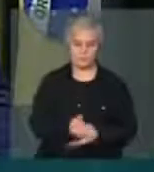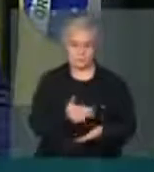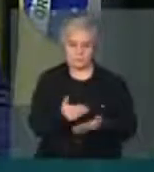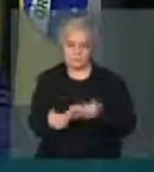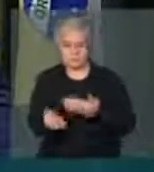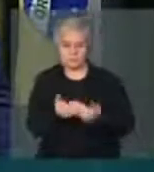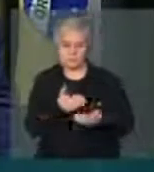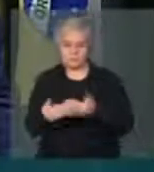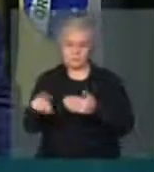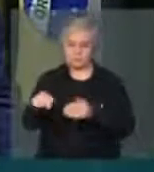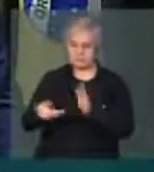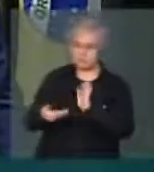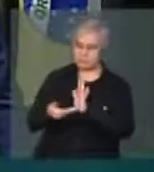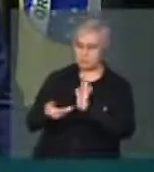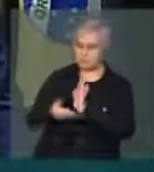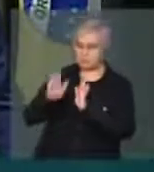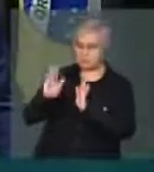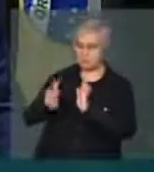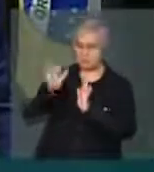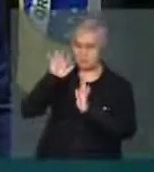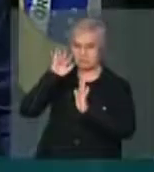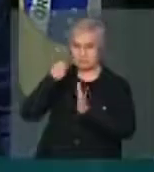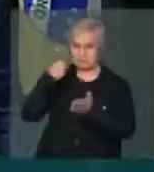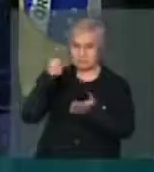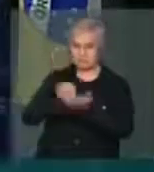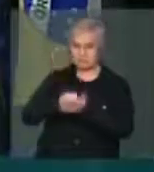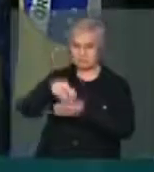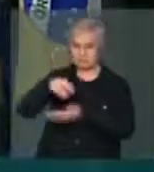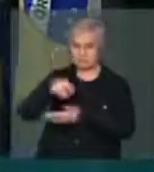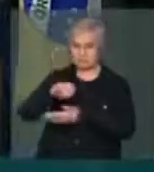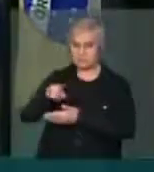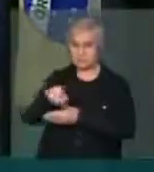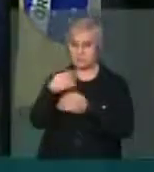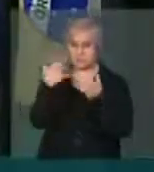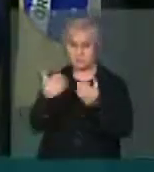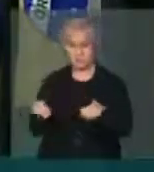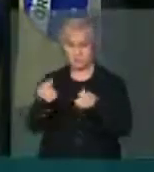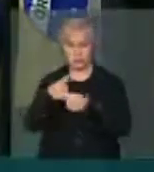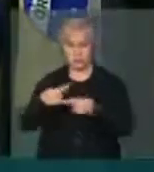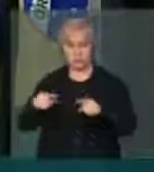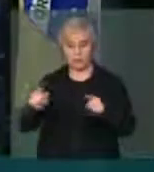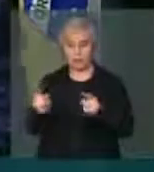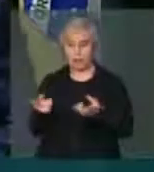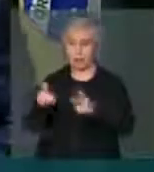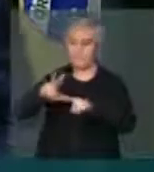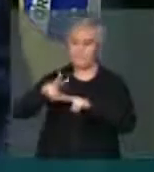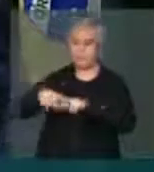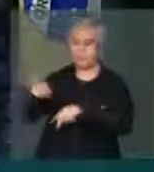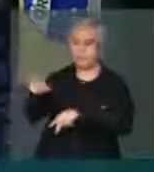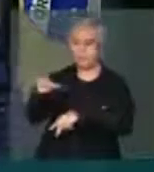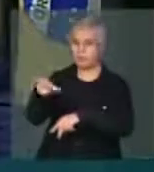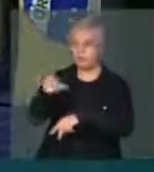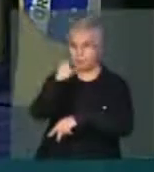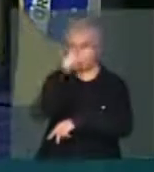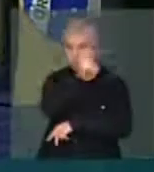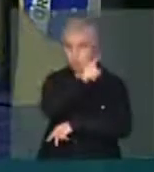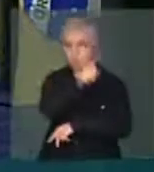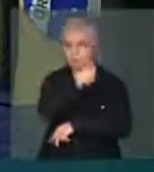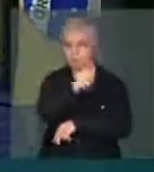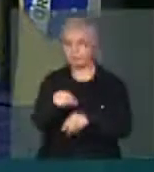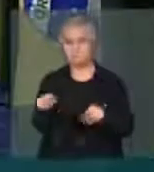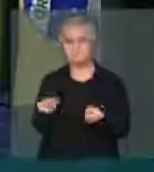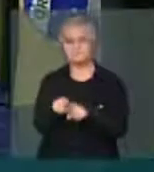porque a Câmara já adotou medidas em moção de repúdio às prisões ilegais, seja